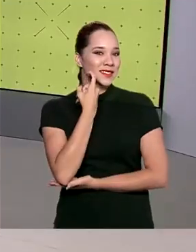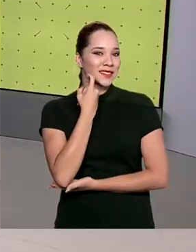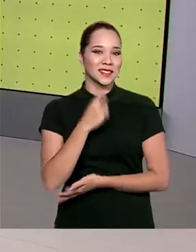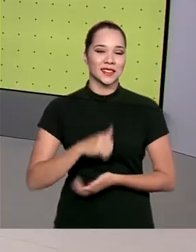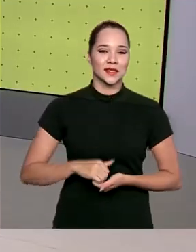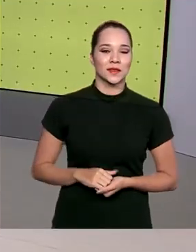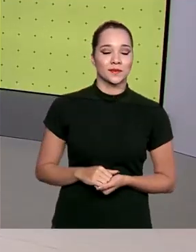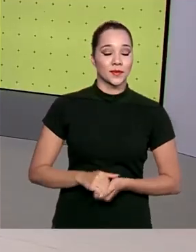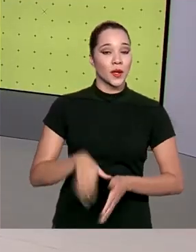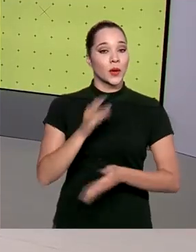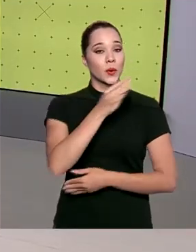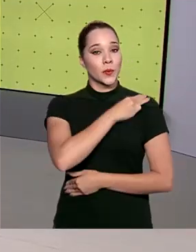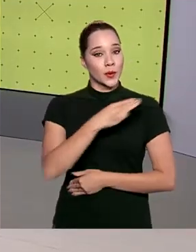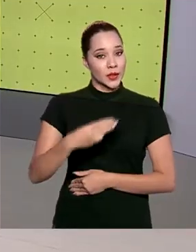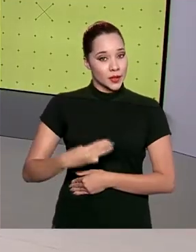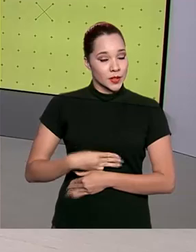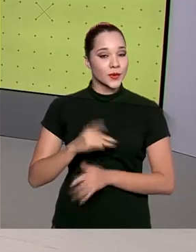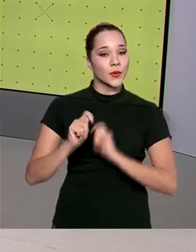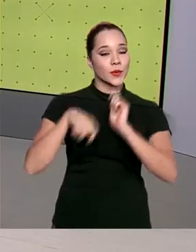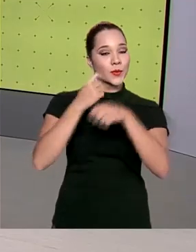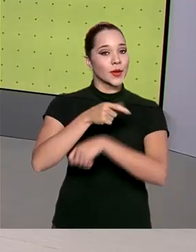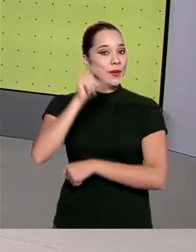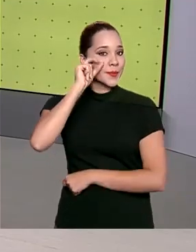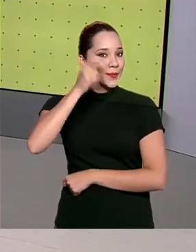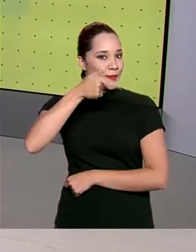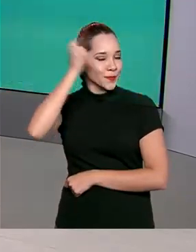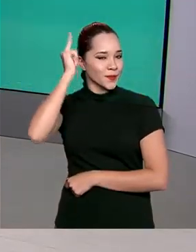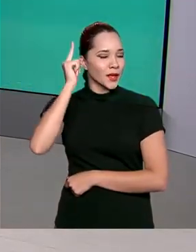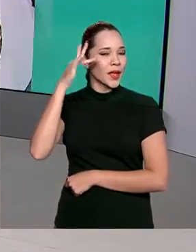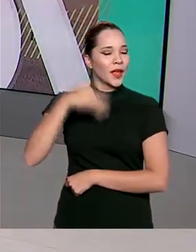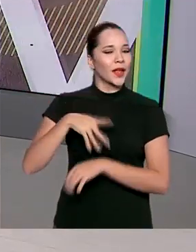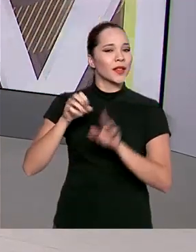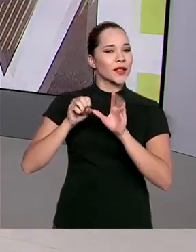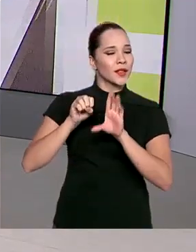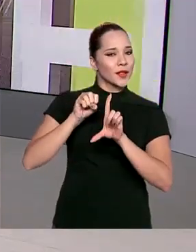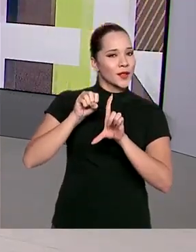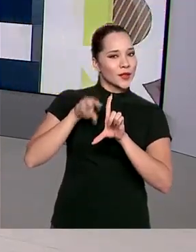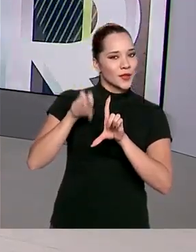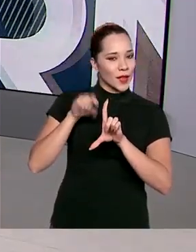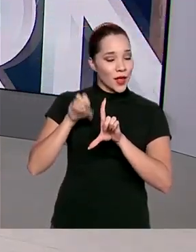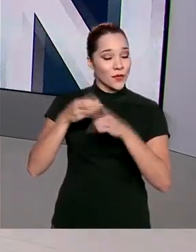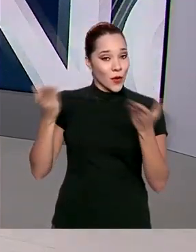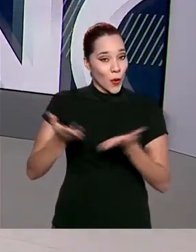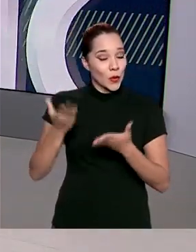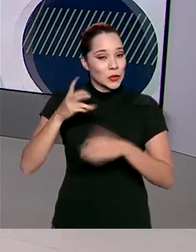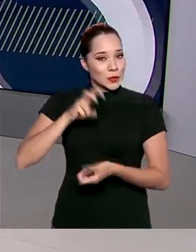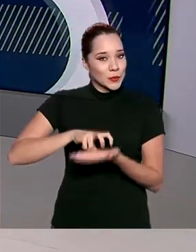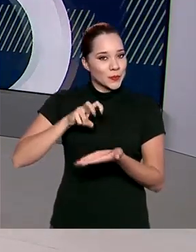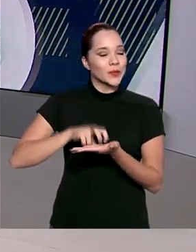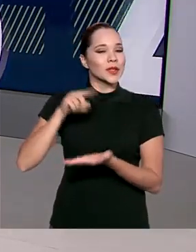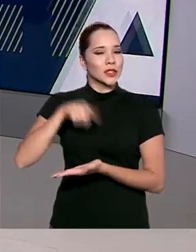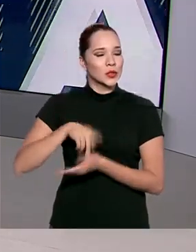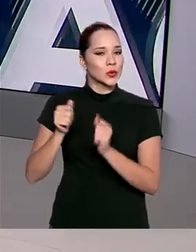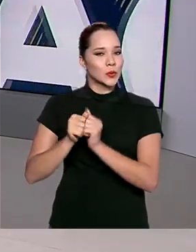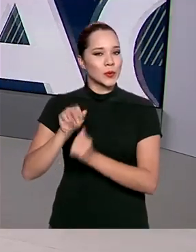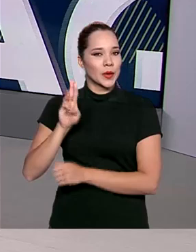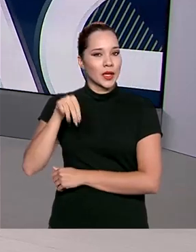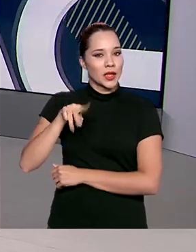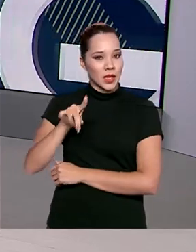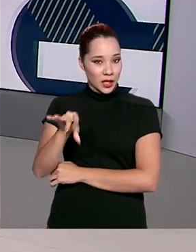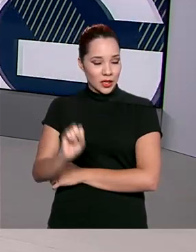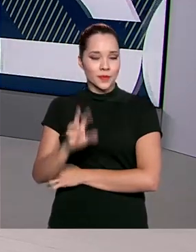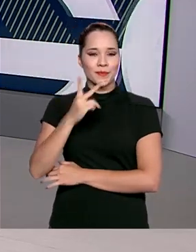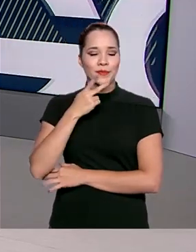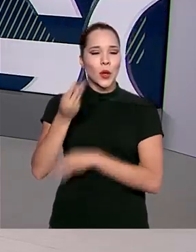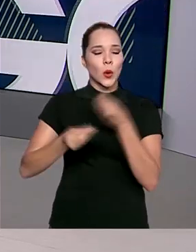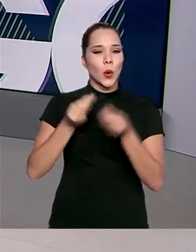O ministro da Economia, Paulo Guedes, participou de uma live hoje de manhã, promovida pelo BNDES, para falar sobre